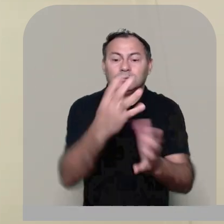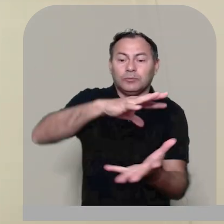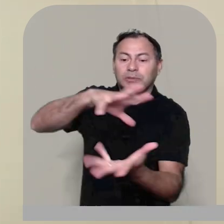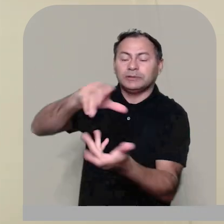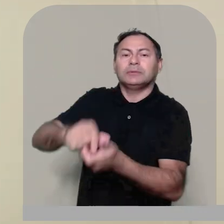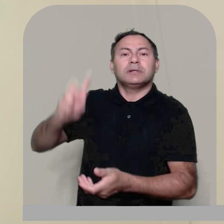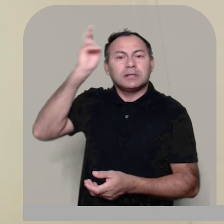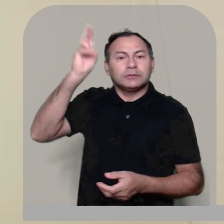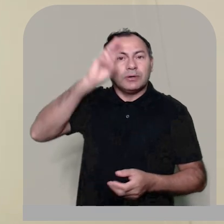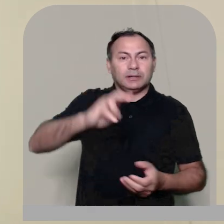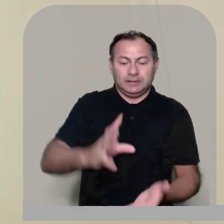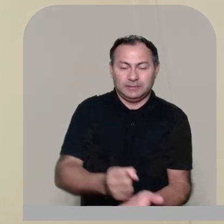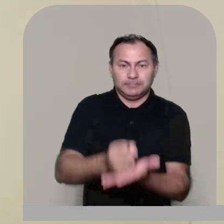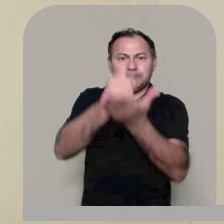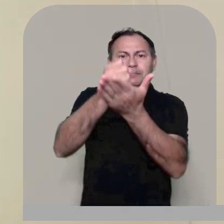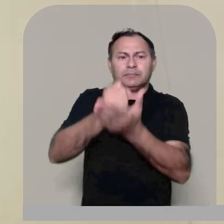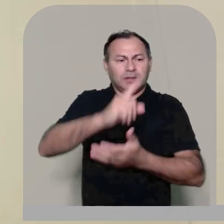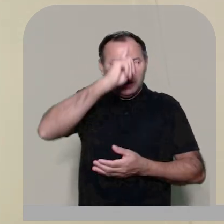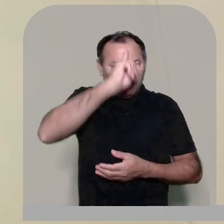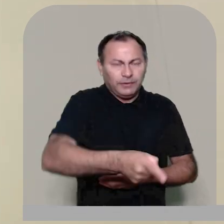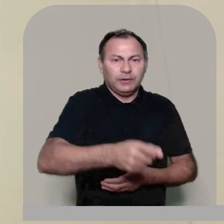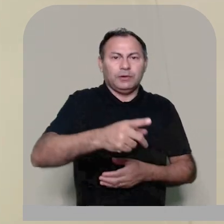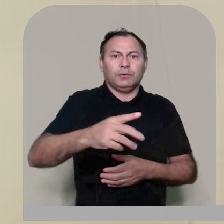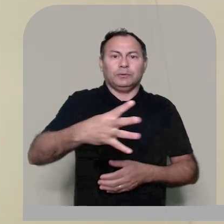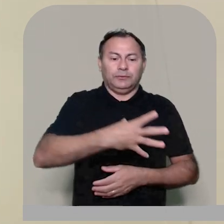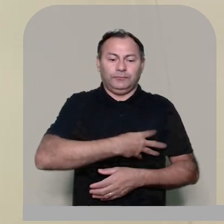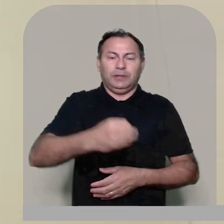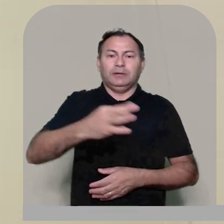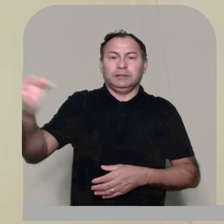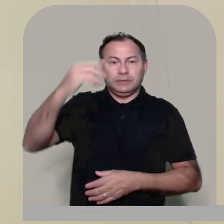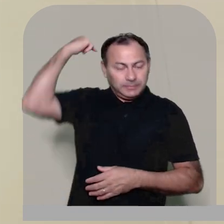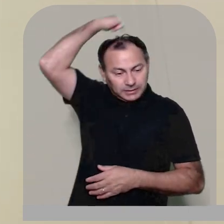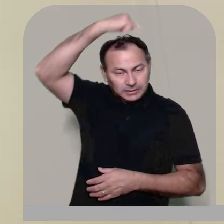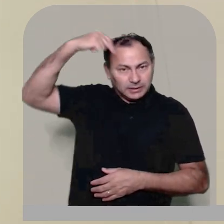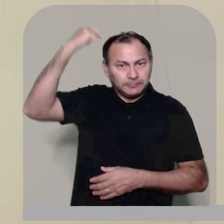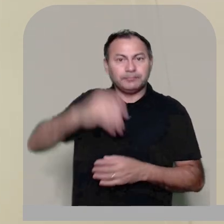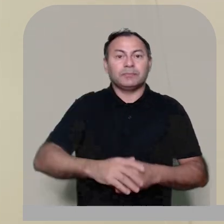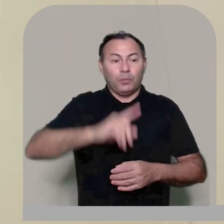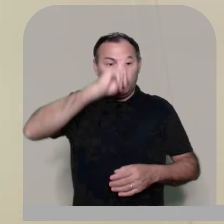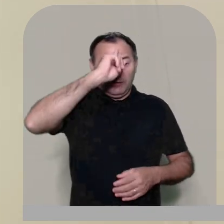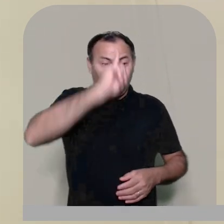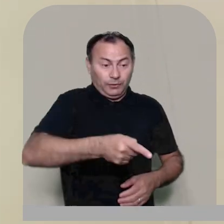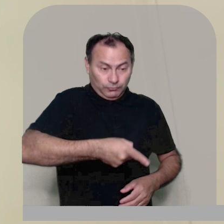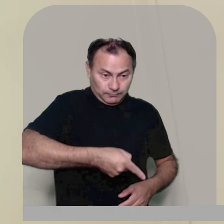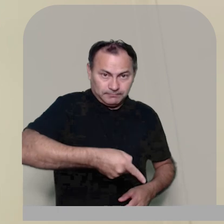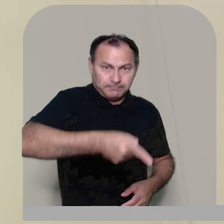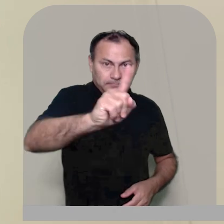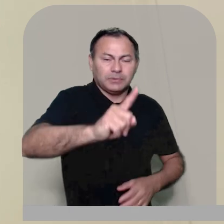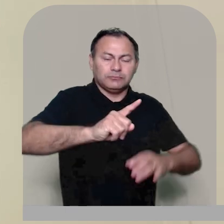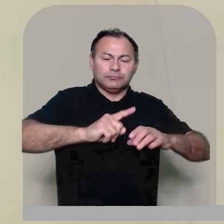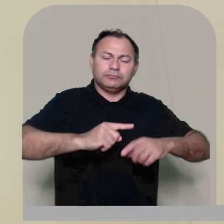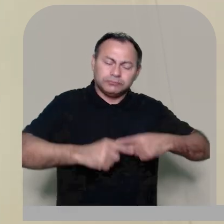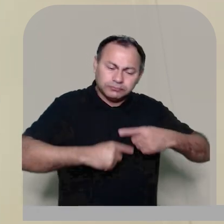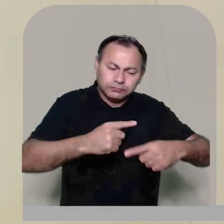na história da salvação no envio do filho do espírito santo um envio que se